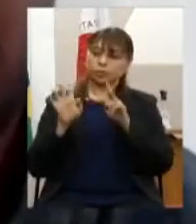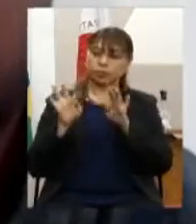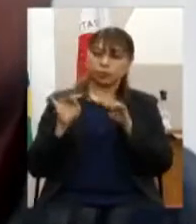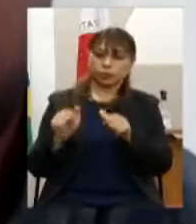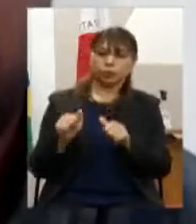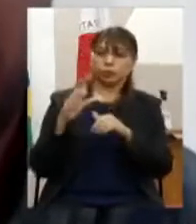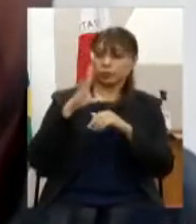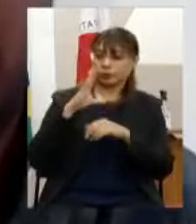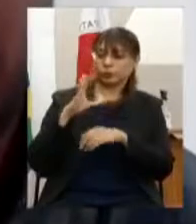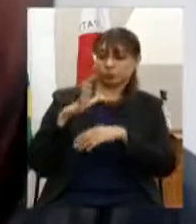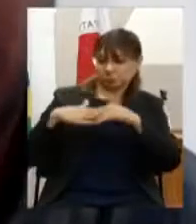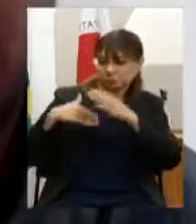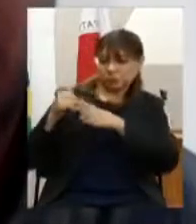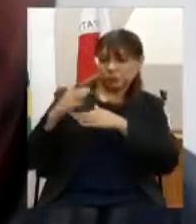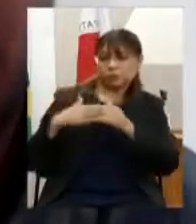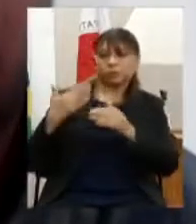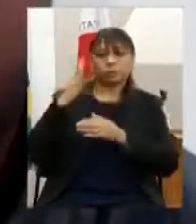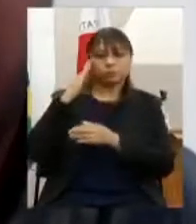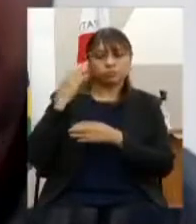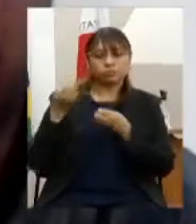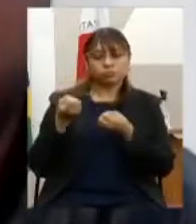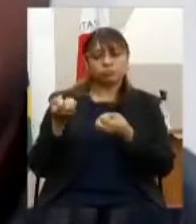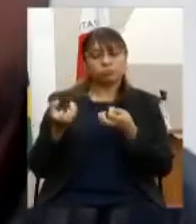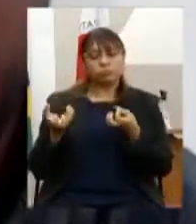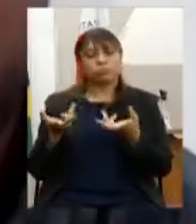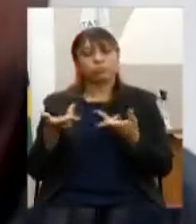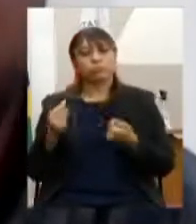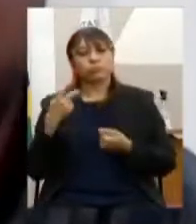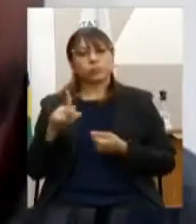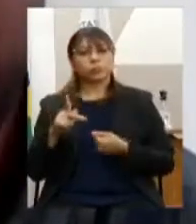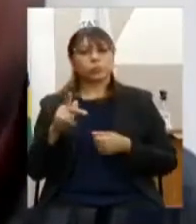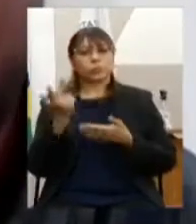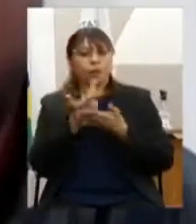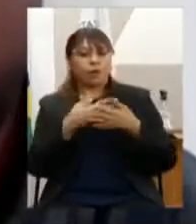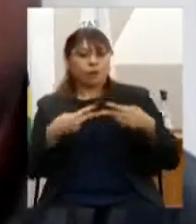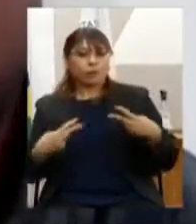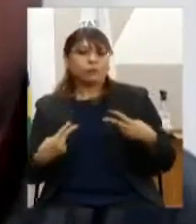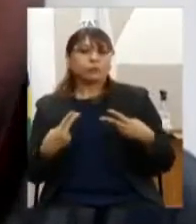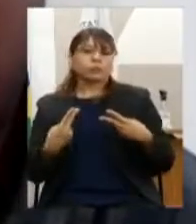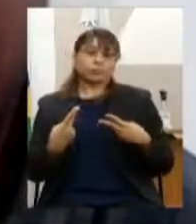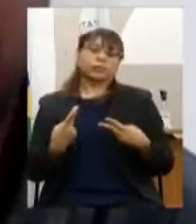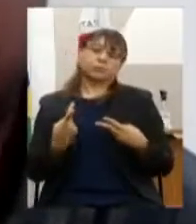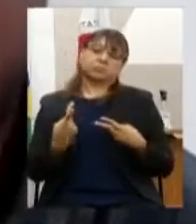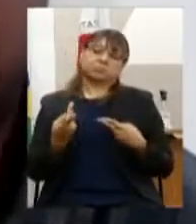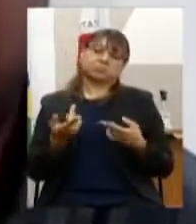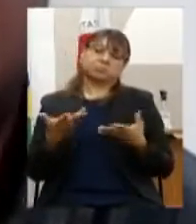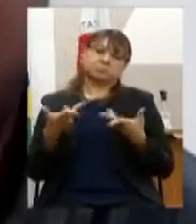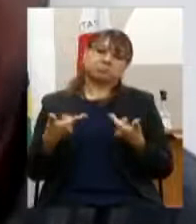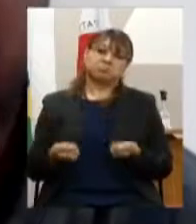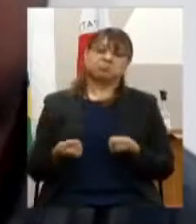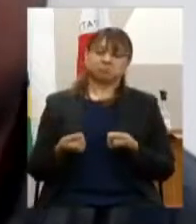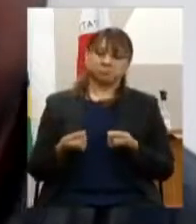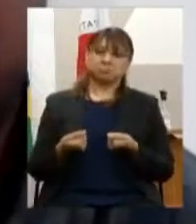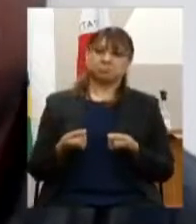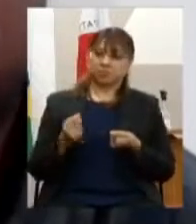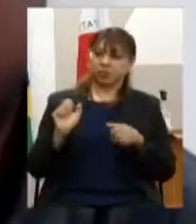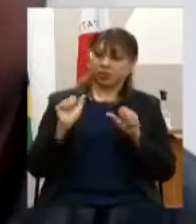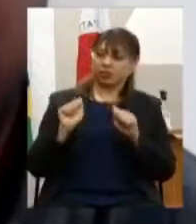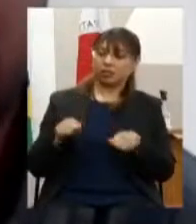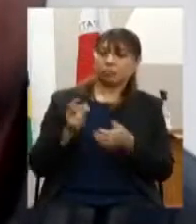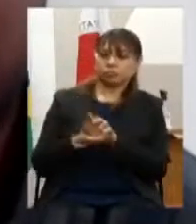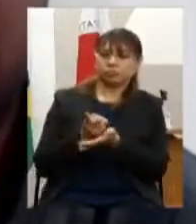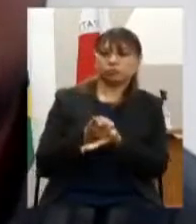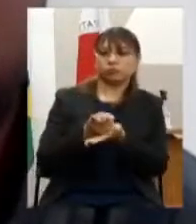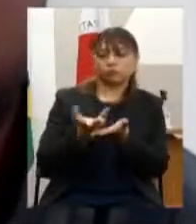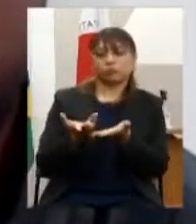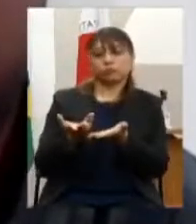sua autonomia e entenderem sua arte como um negócio sustentável além de promoção assessoreamento e criação de